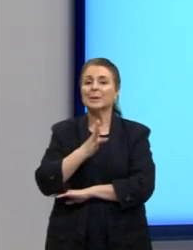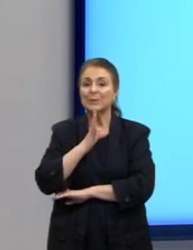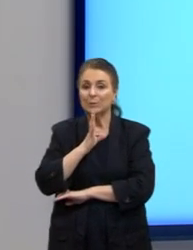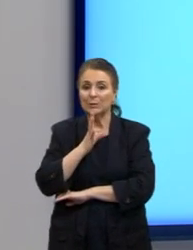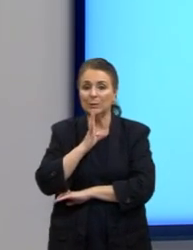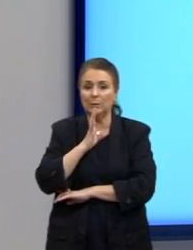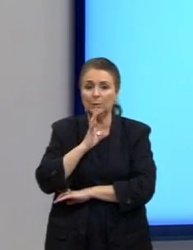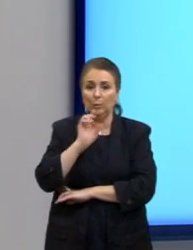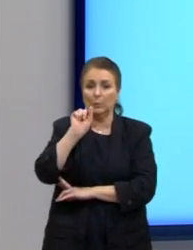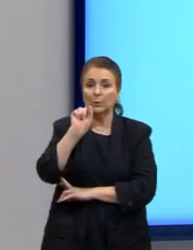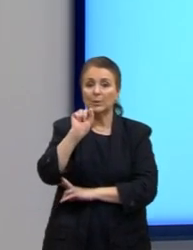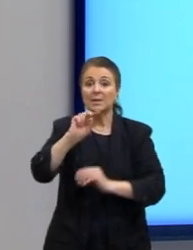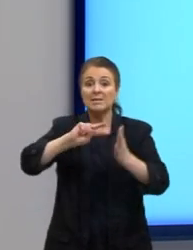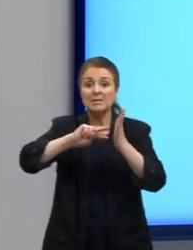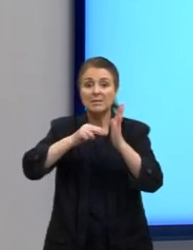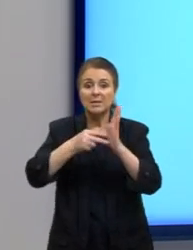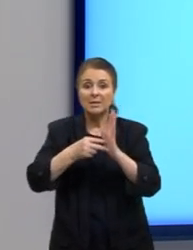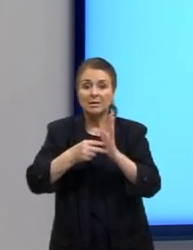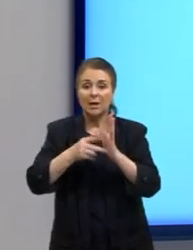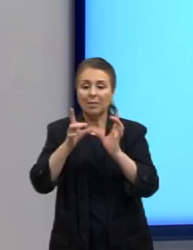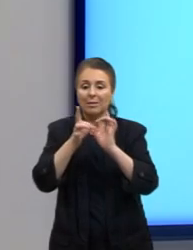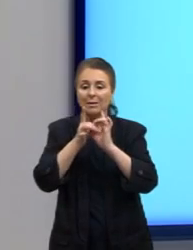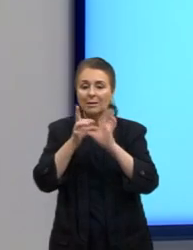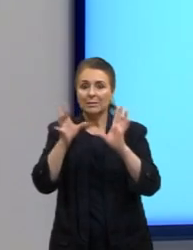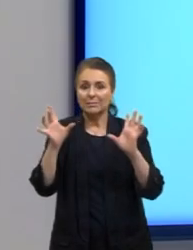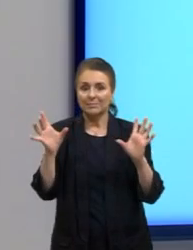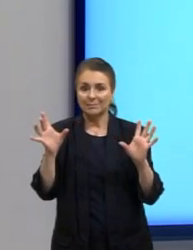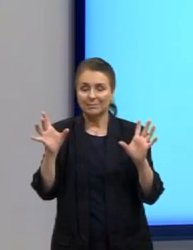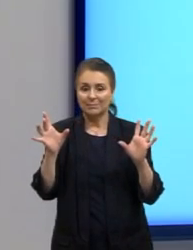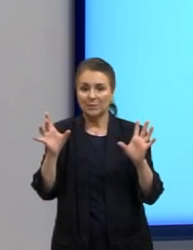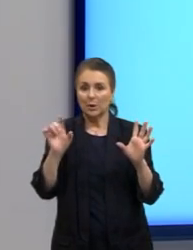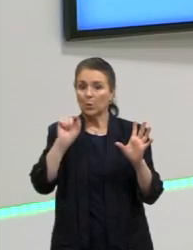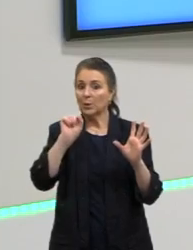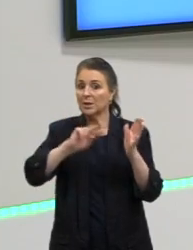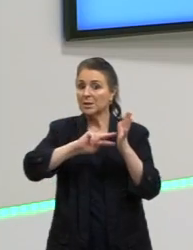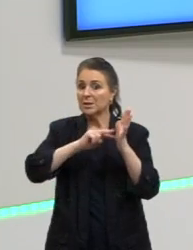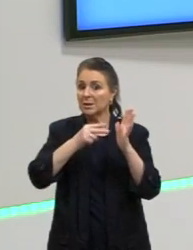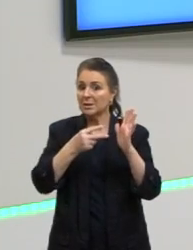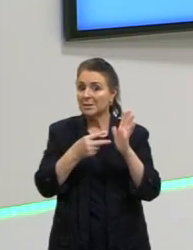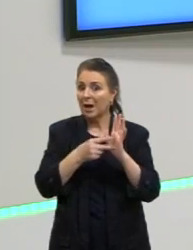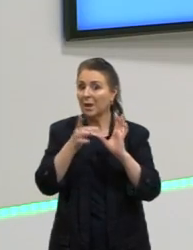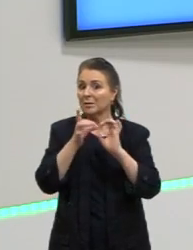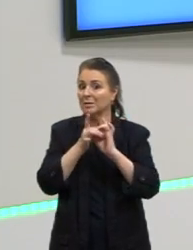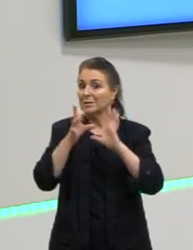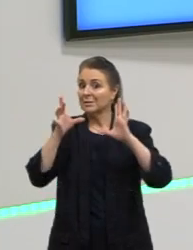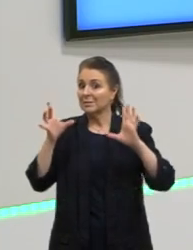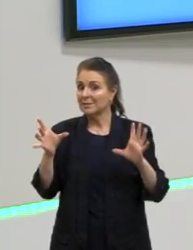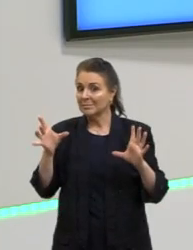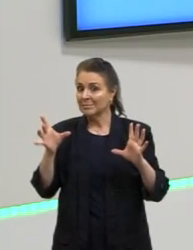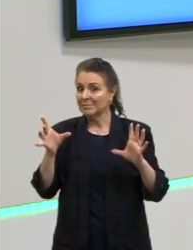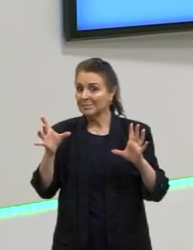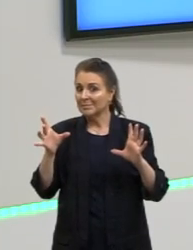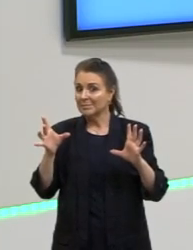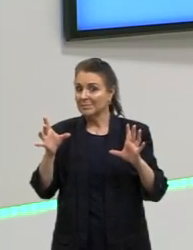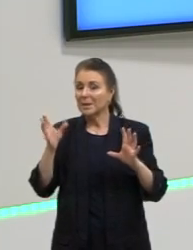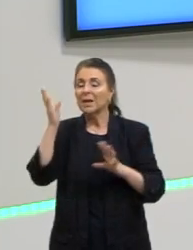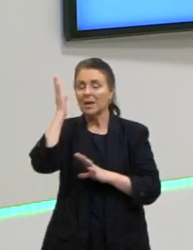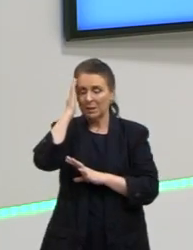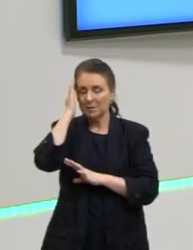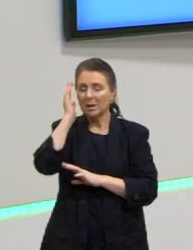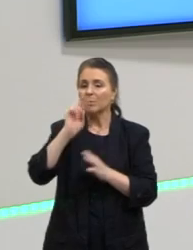o que significa democratizar o que significa democratização ele sabe o que é isso